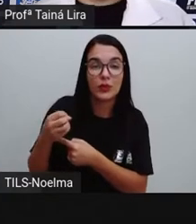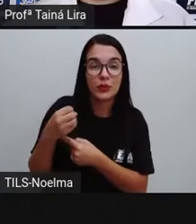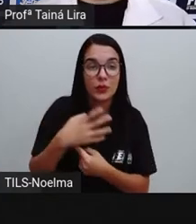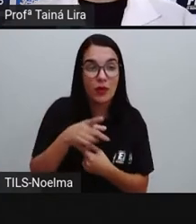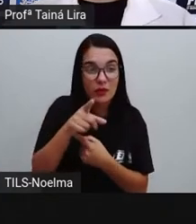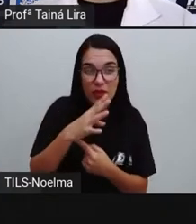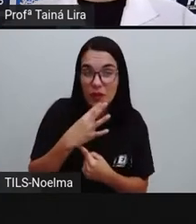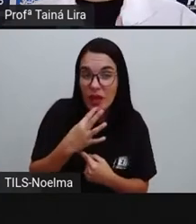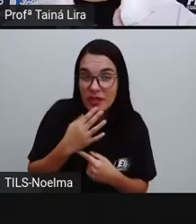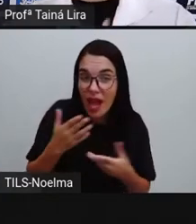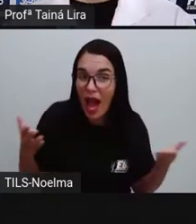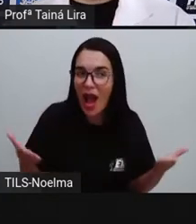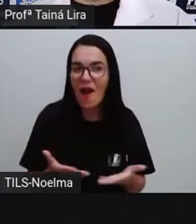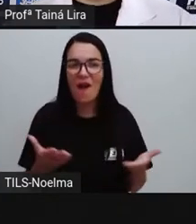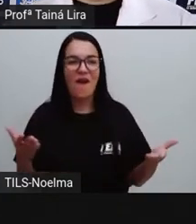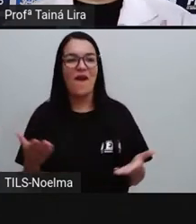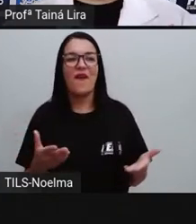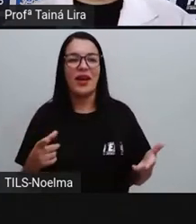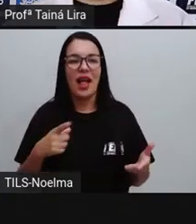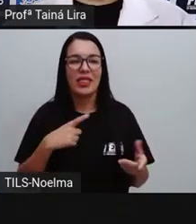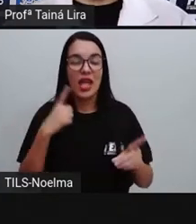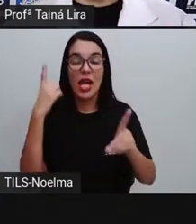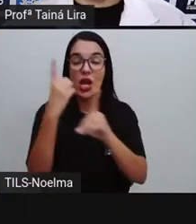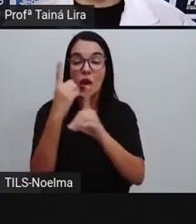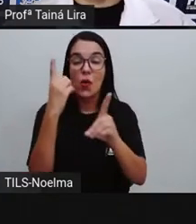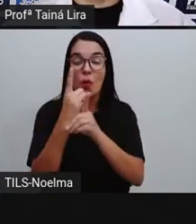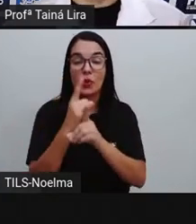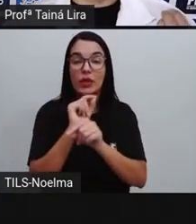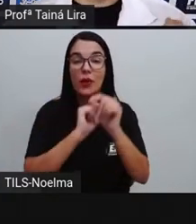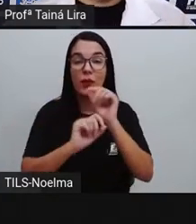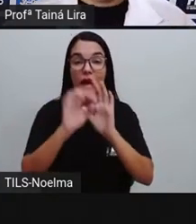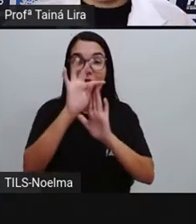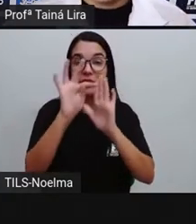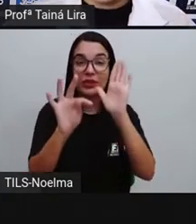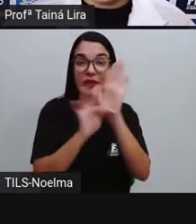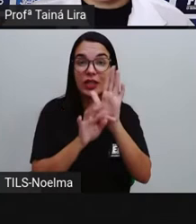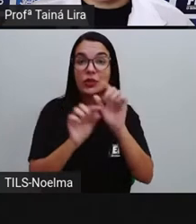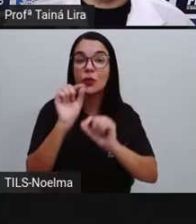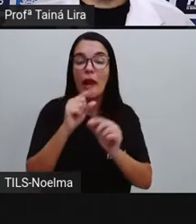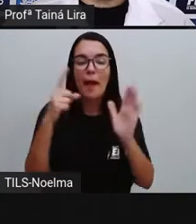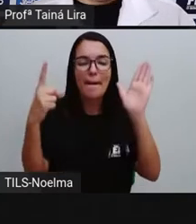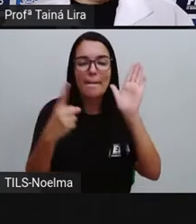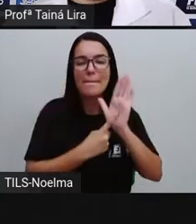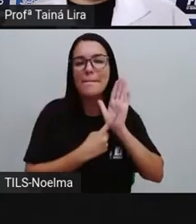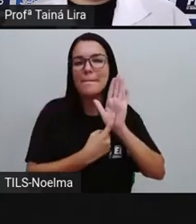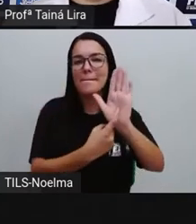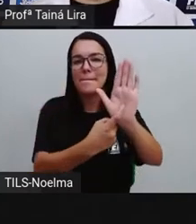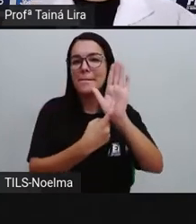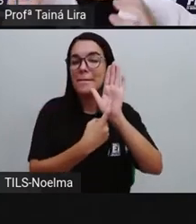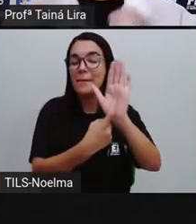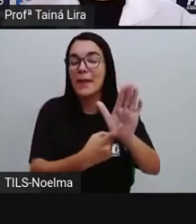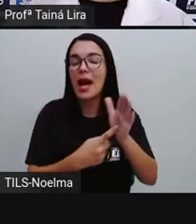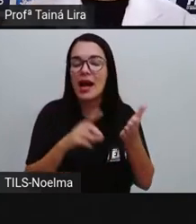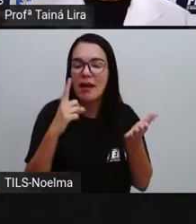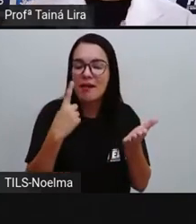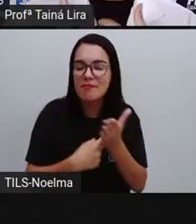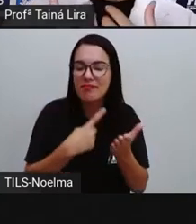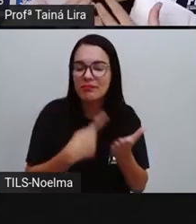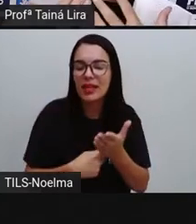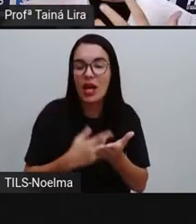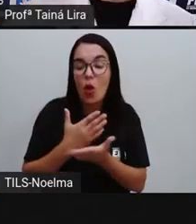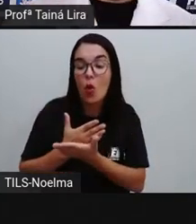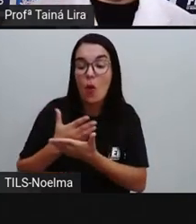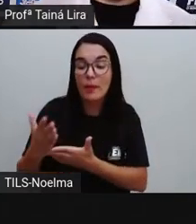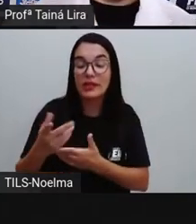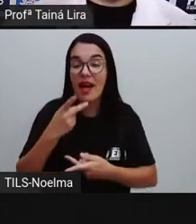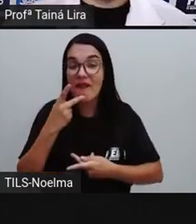quadrinhos e em outros textos, porque o travessão, ele marca o início do diálogo. Então, toda vez que o personagem